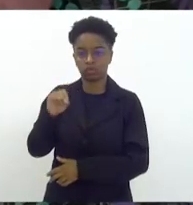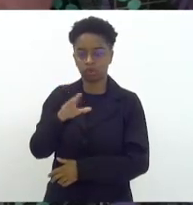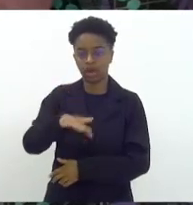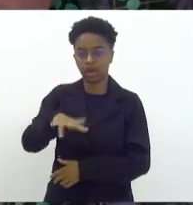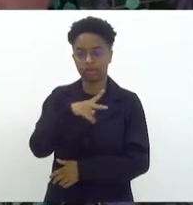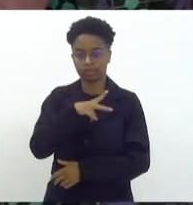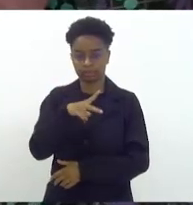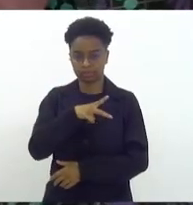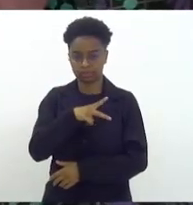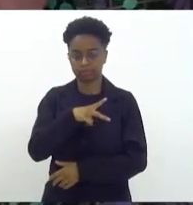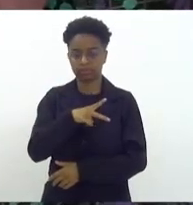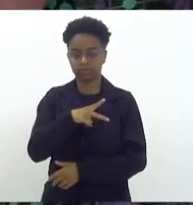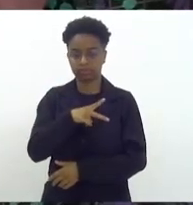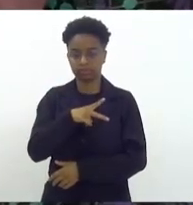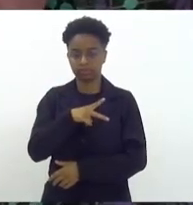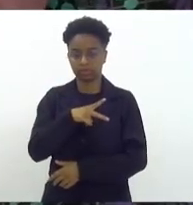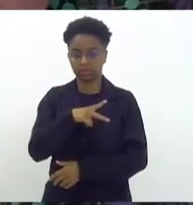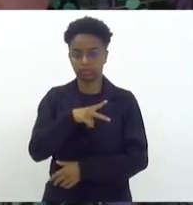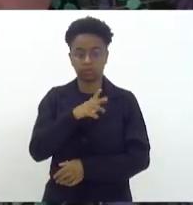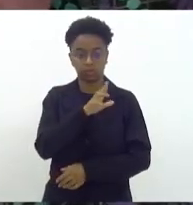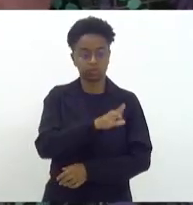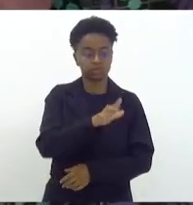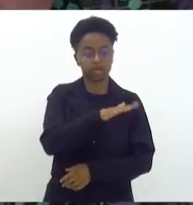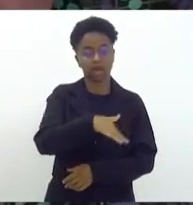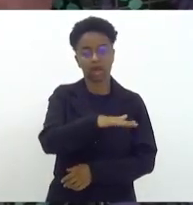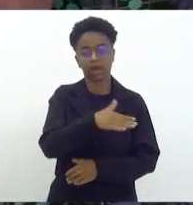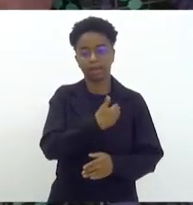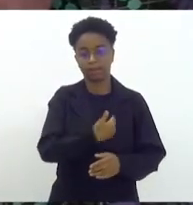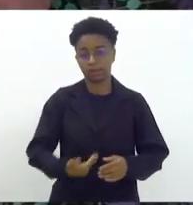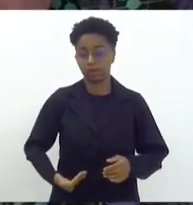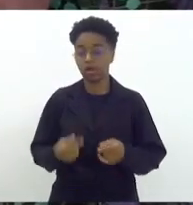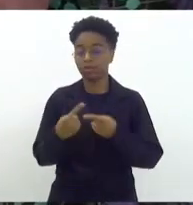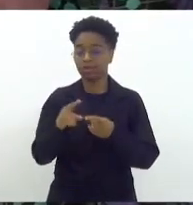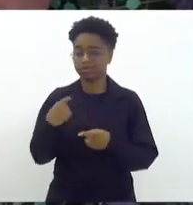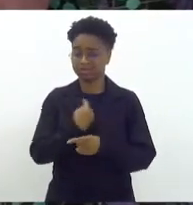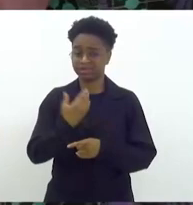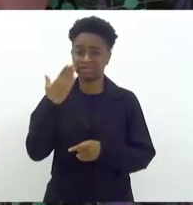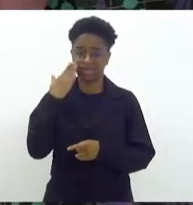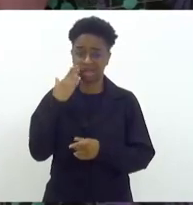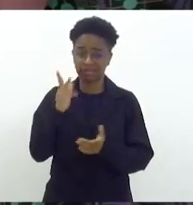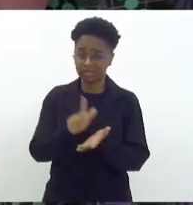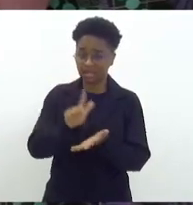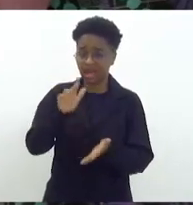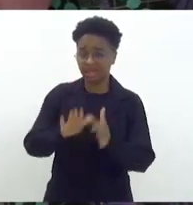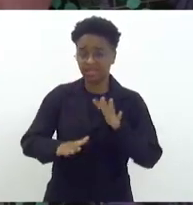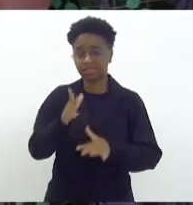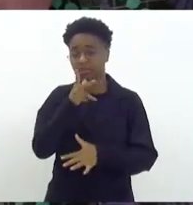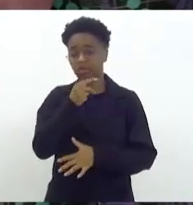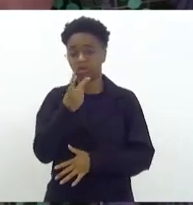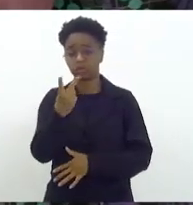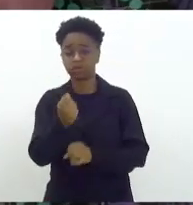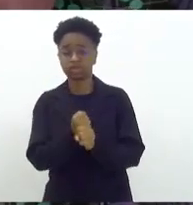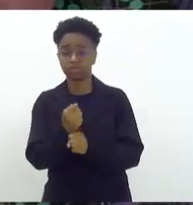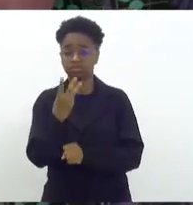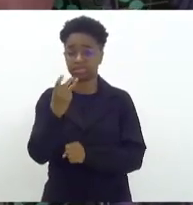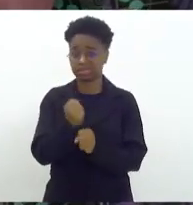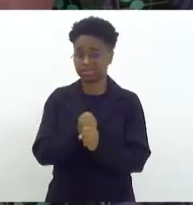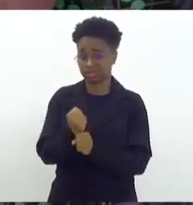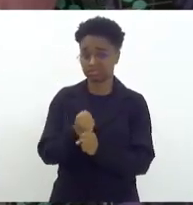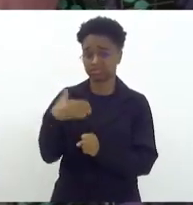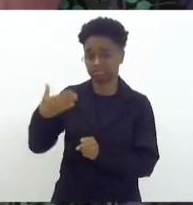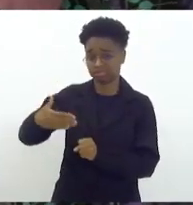privada na rede pública. Porque a gente sabe que um diagnóstico de TEA demora às vezes dois, três anos. E aí,